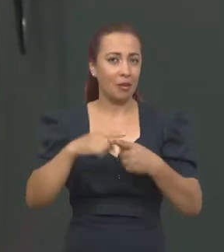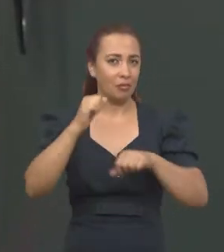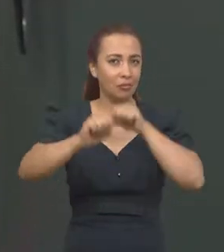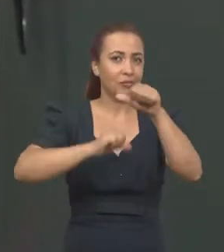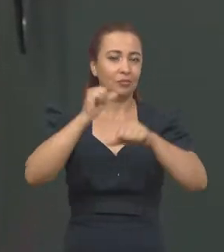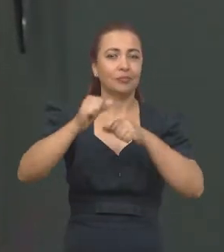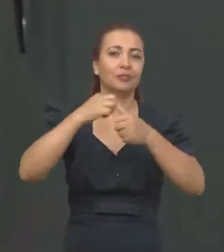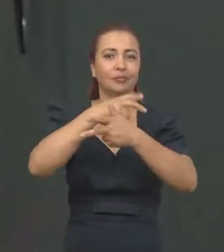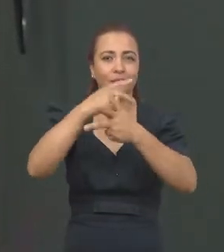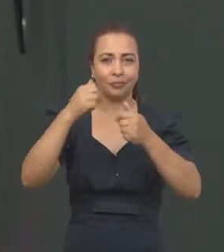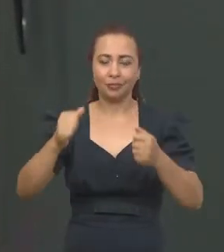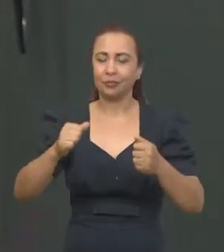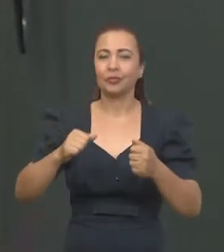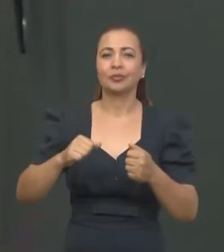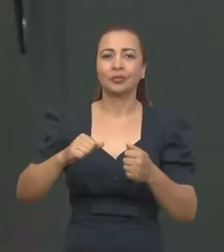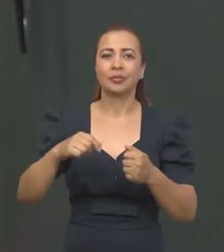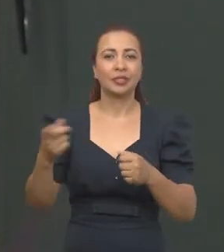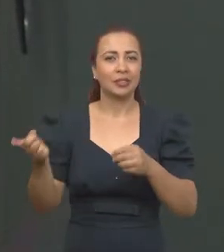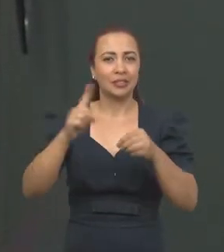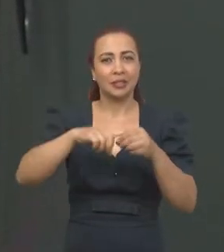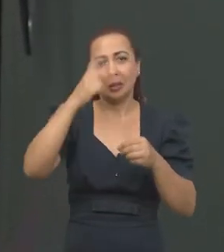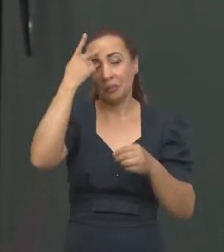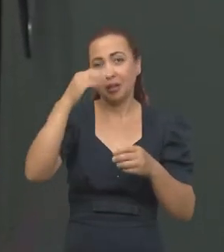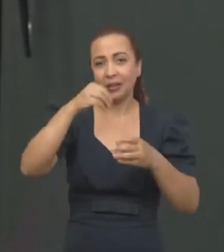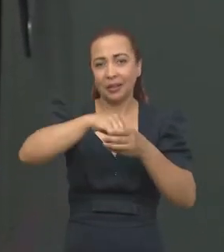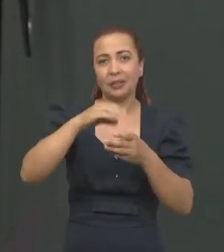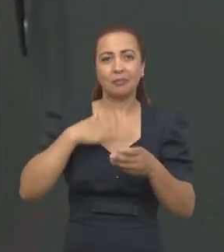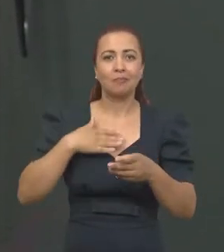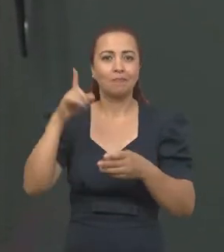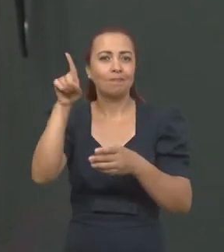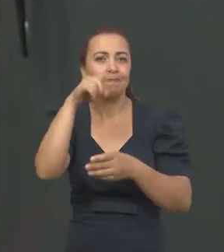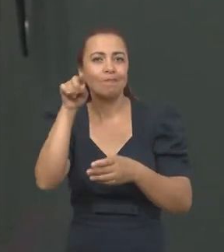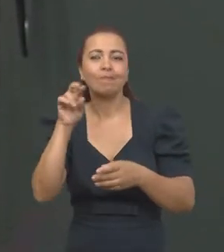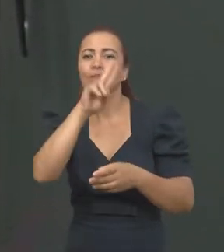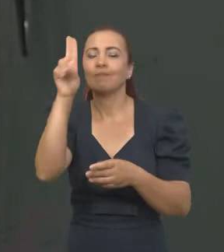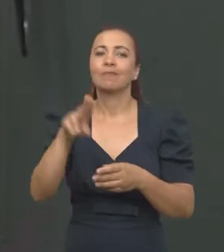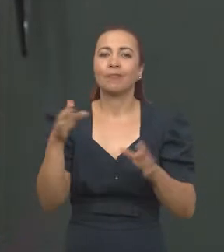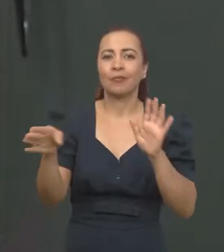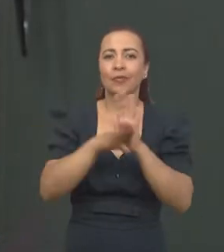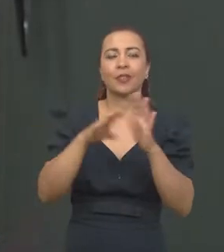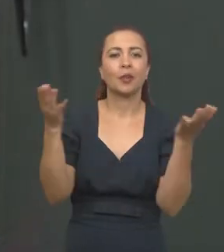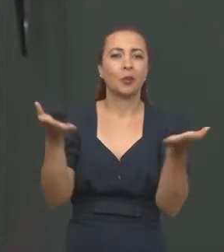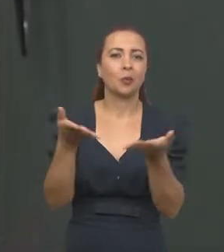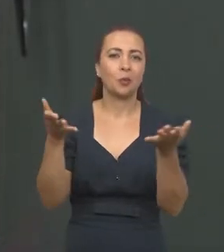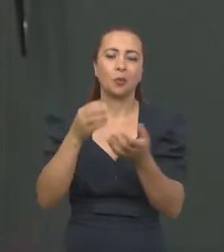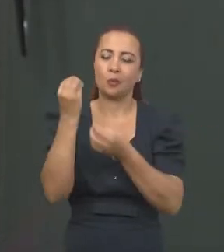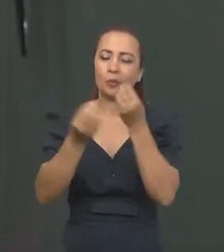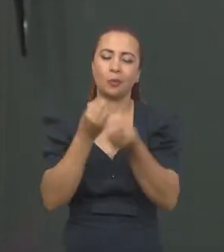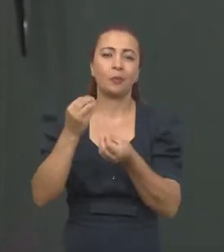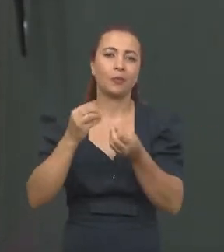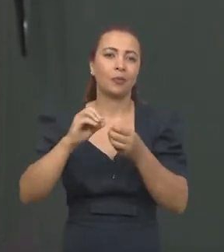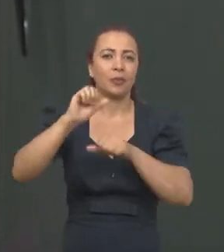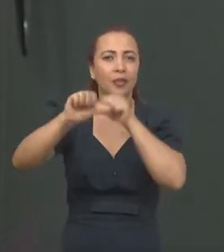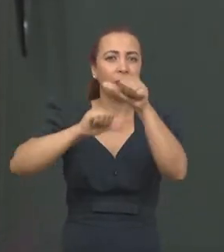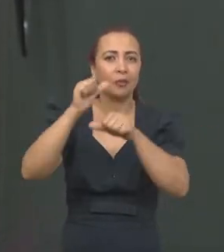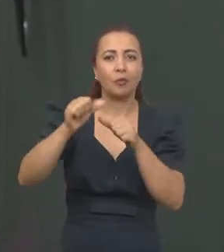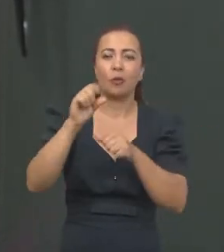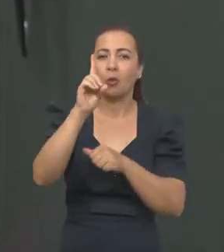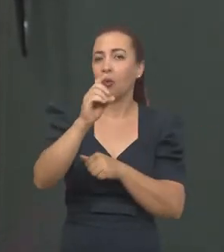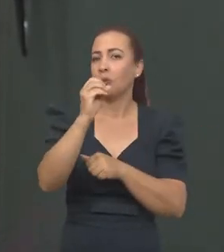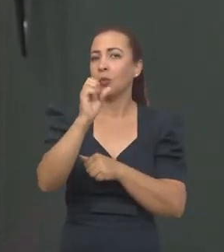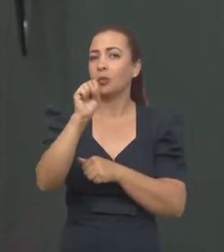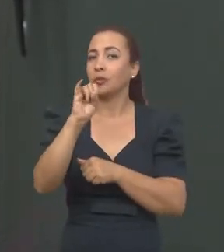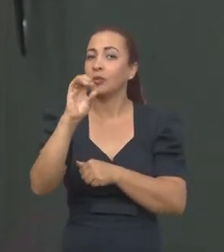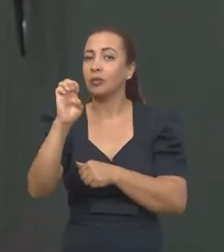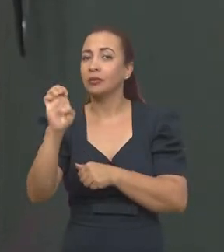desenvolver bastante coisa, né, e trazer pra minha marca e tá utilizando até hoje, né, como desenvolver um dossiê,